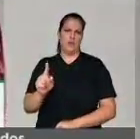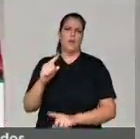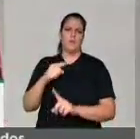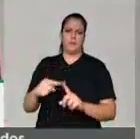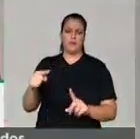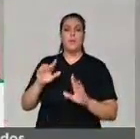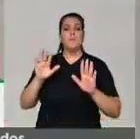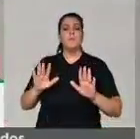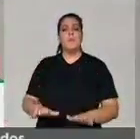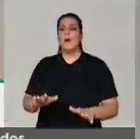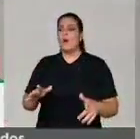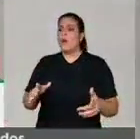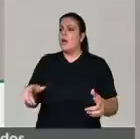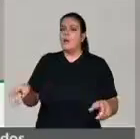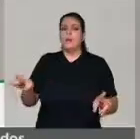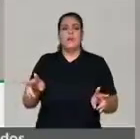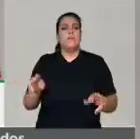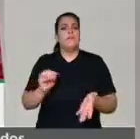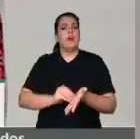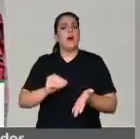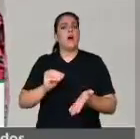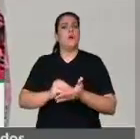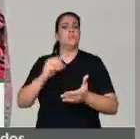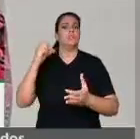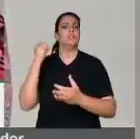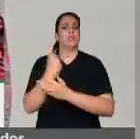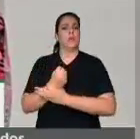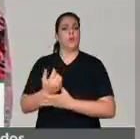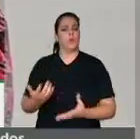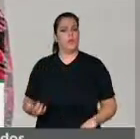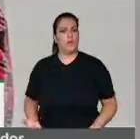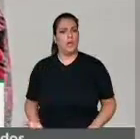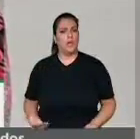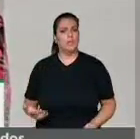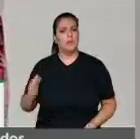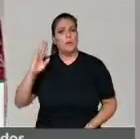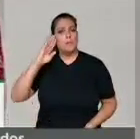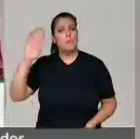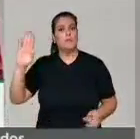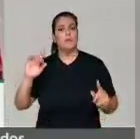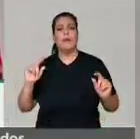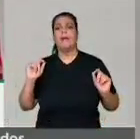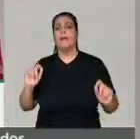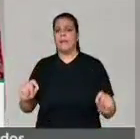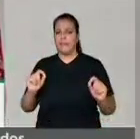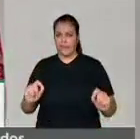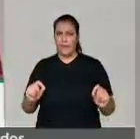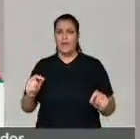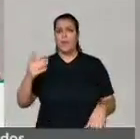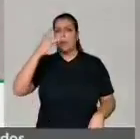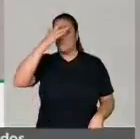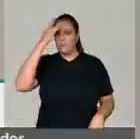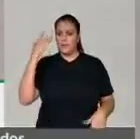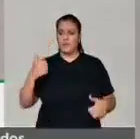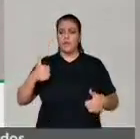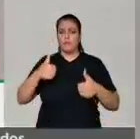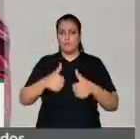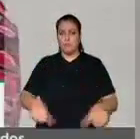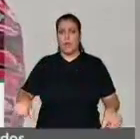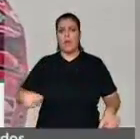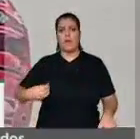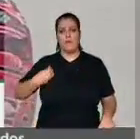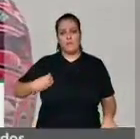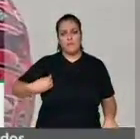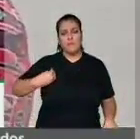ficou sem segurança. Segurança principalmente para aqueles que estão lá no acampamento